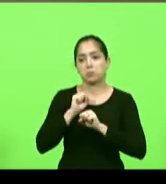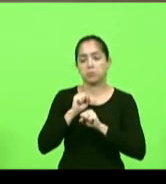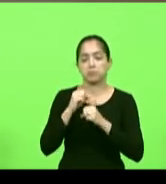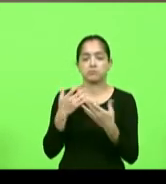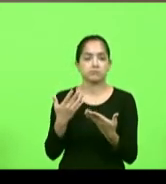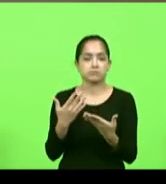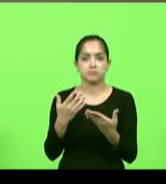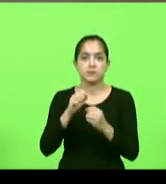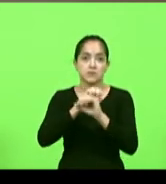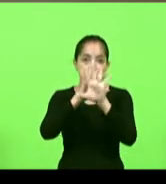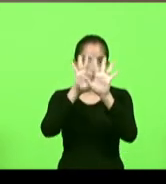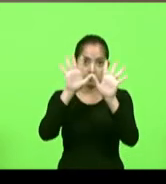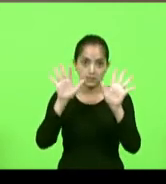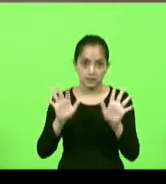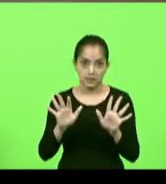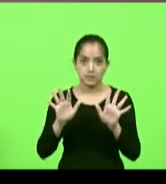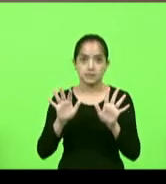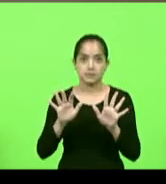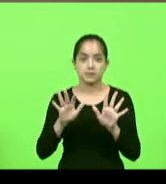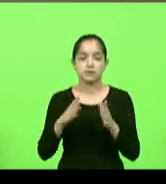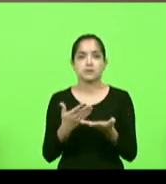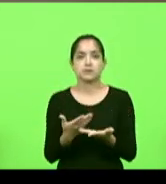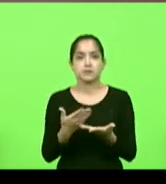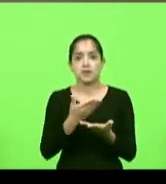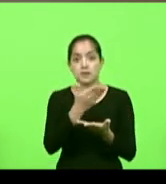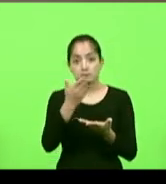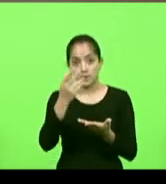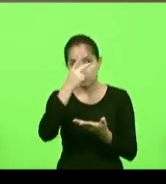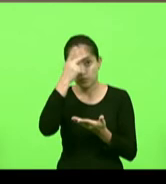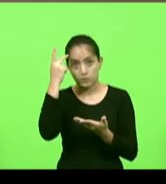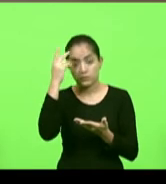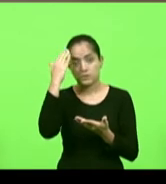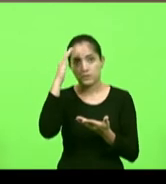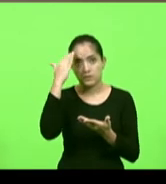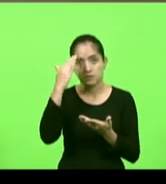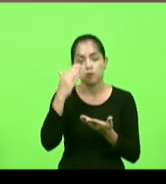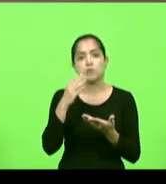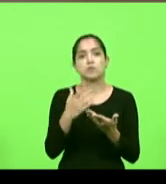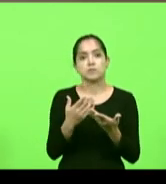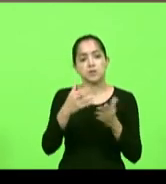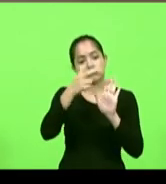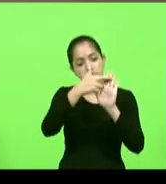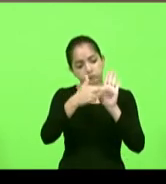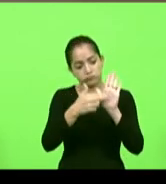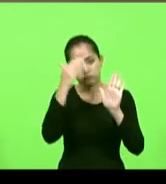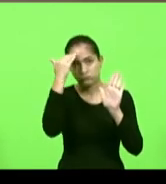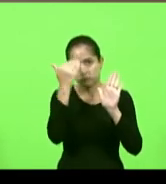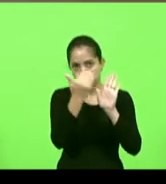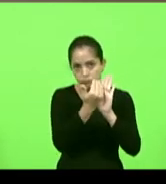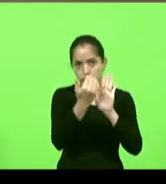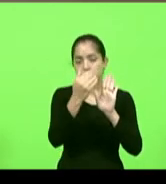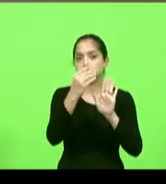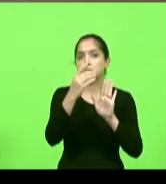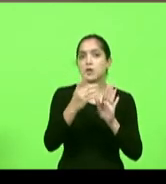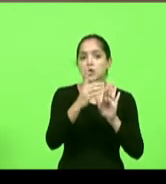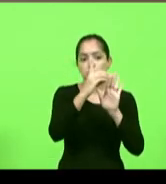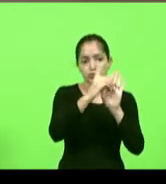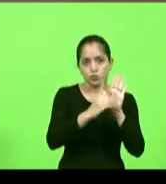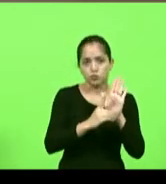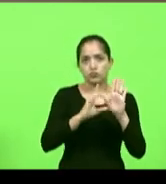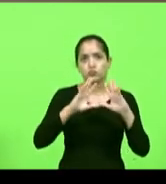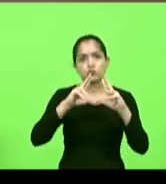para que não seja distorcido para a sociedade somos a favor sim da restrição somos a favor sim dos protocolos mas somos